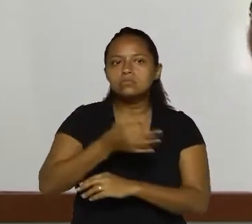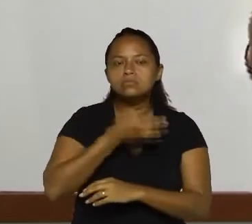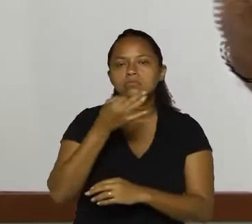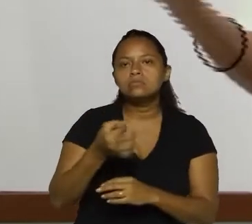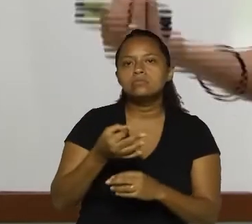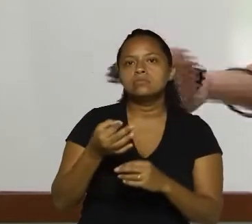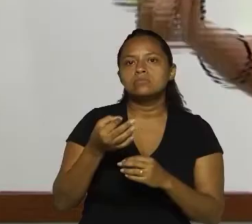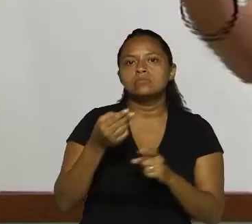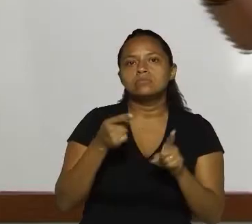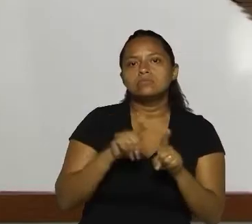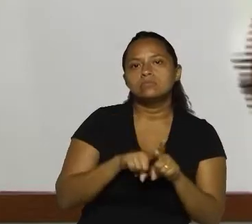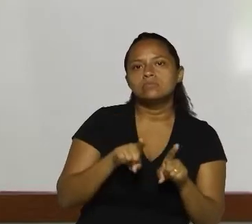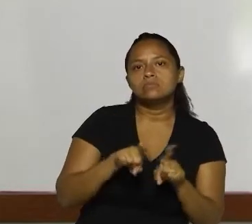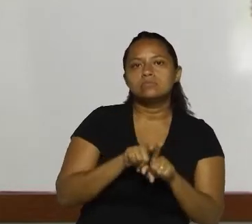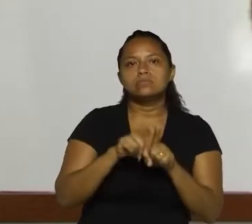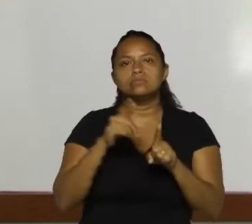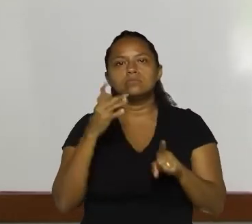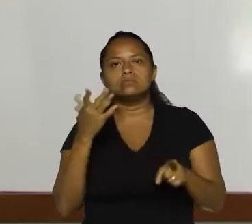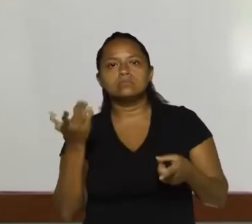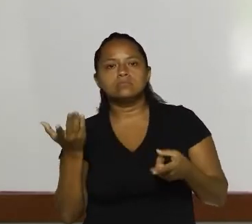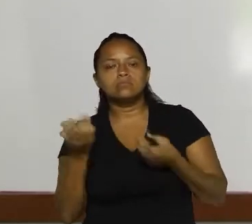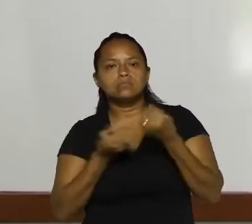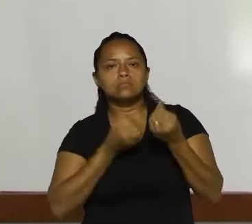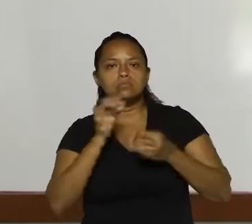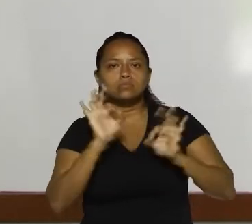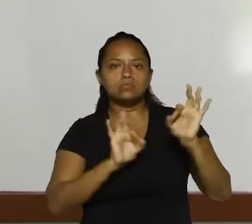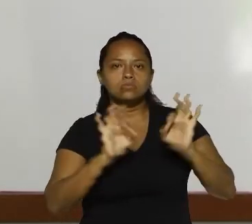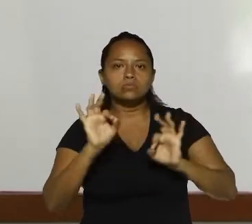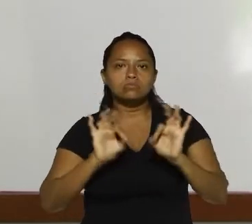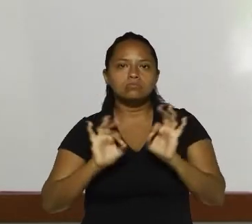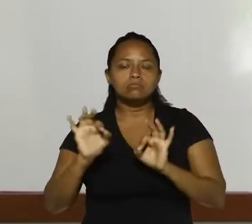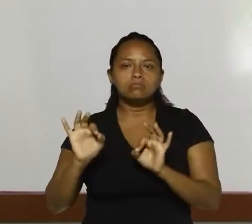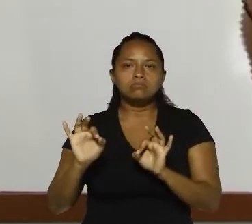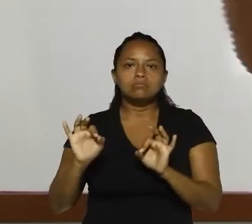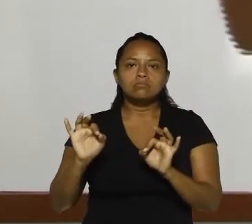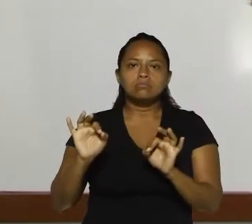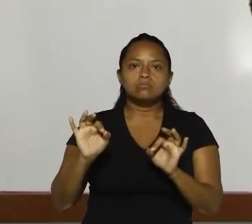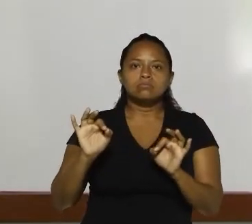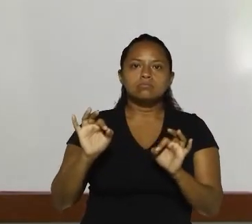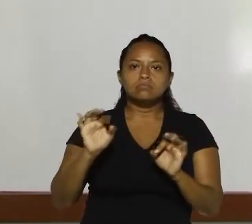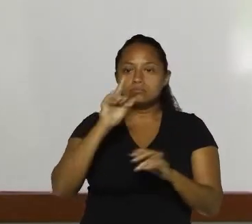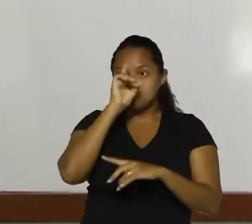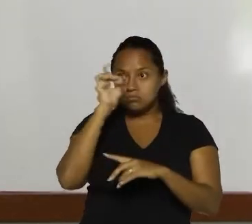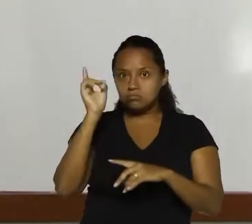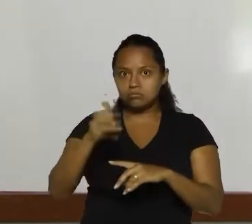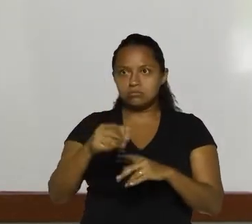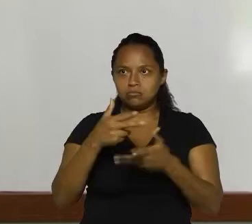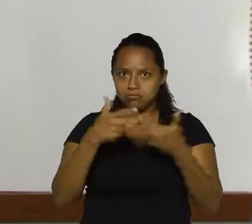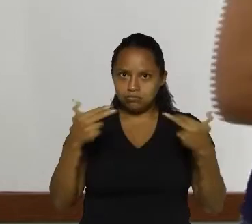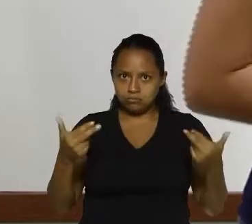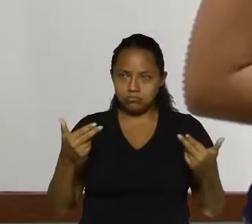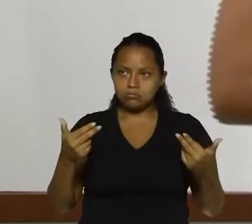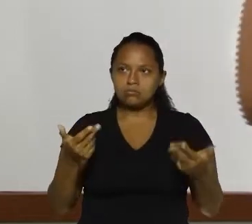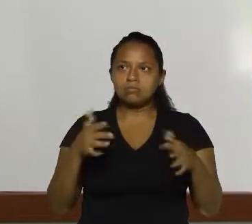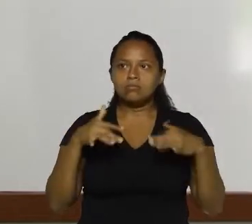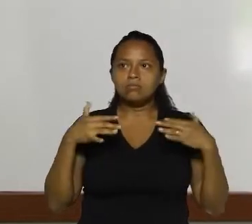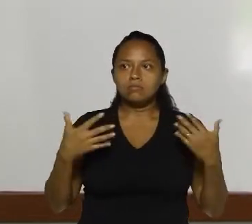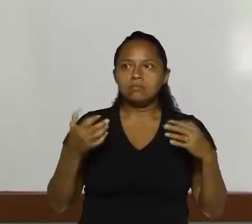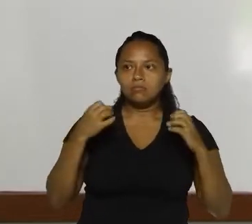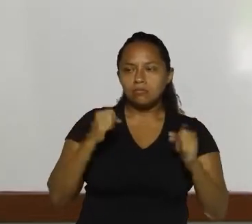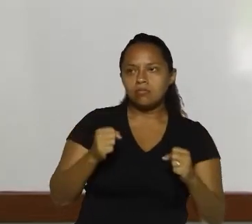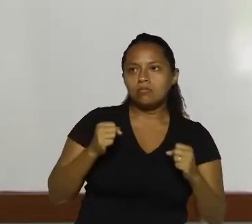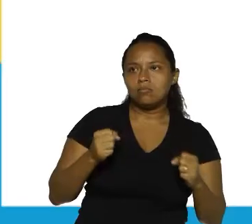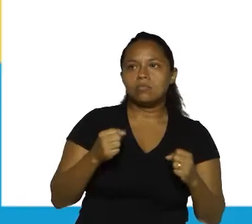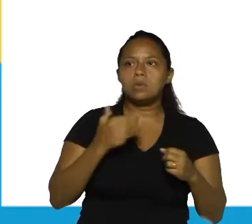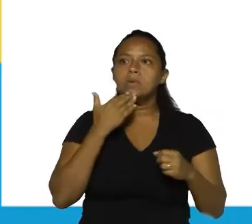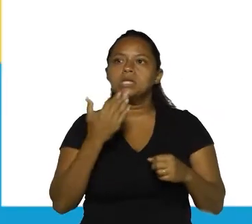forma como nós organizamos para... Como é que eu posso dizer? Para dar uma ordem. Certo? Então, pode ser ordem,